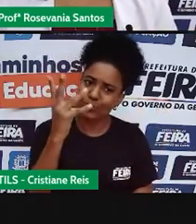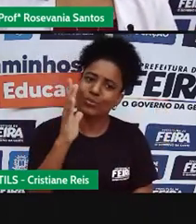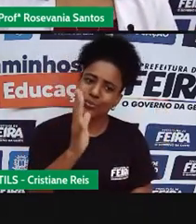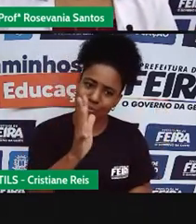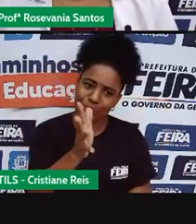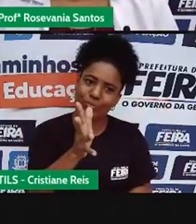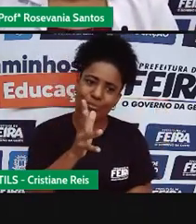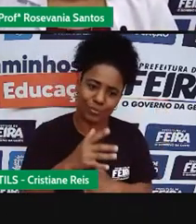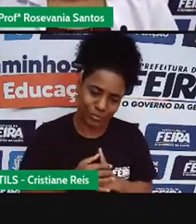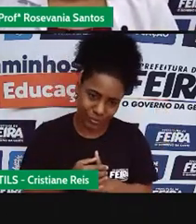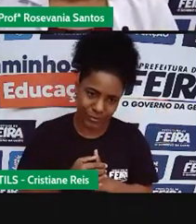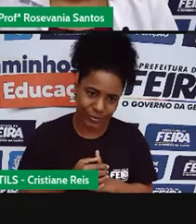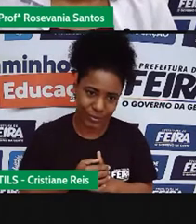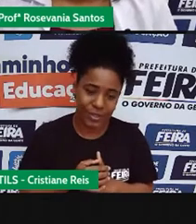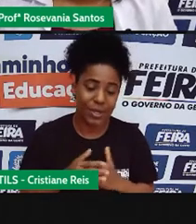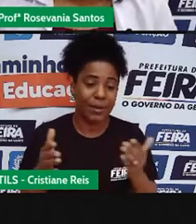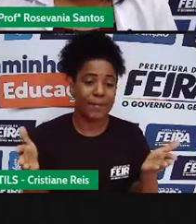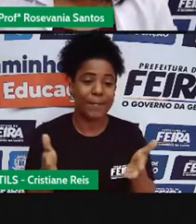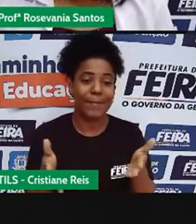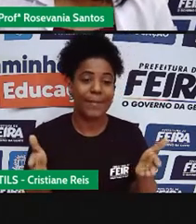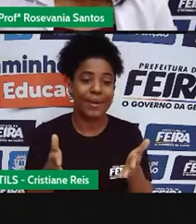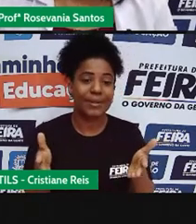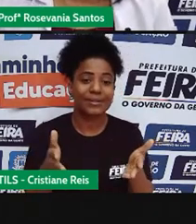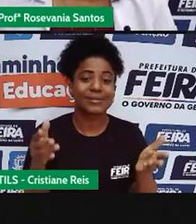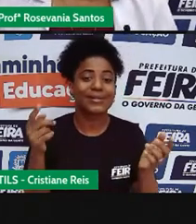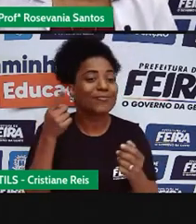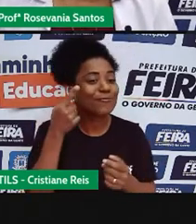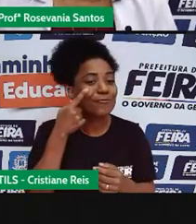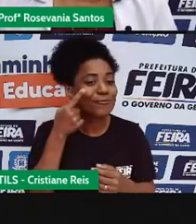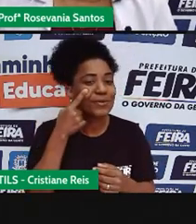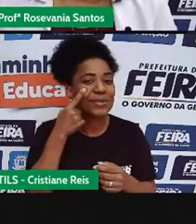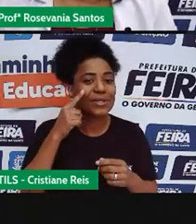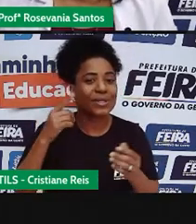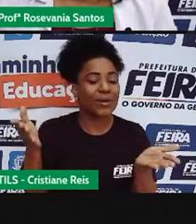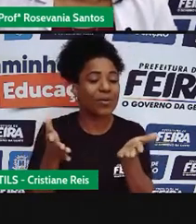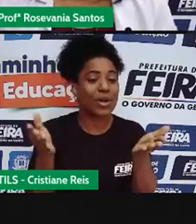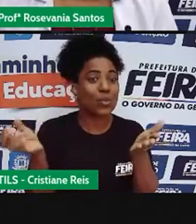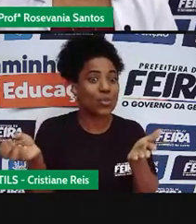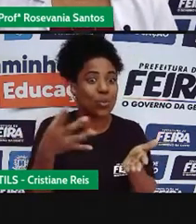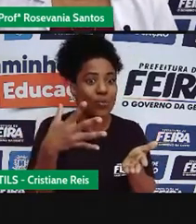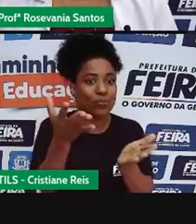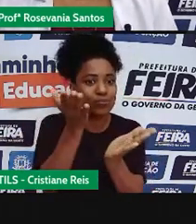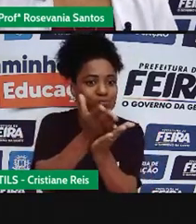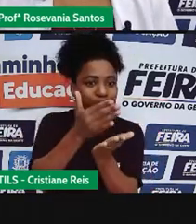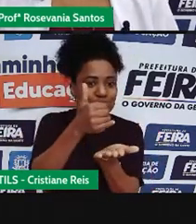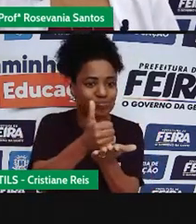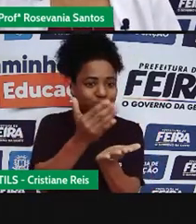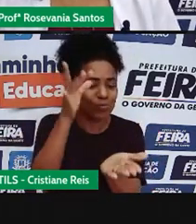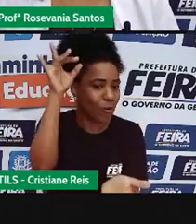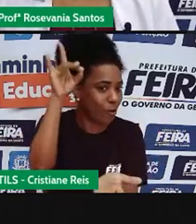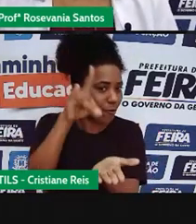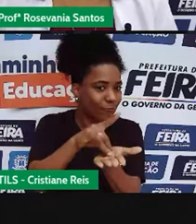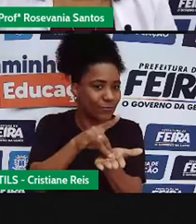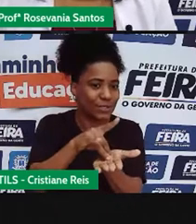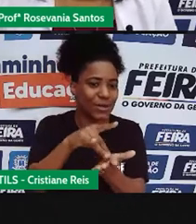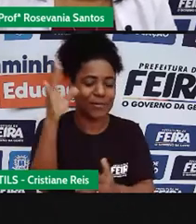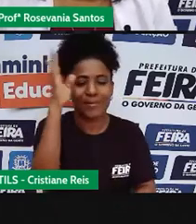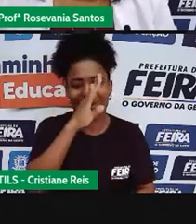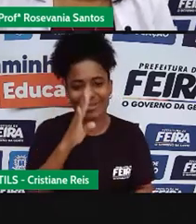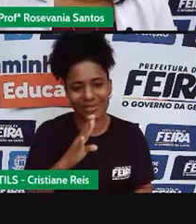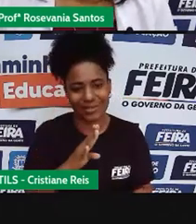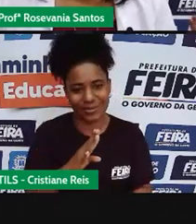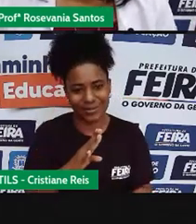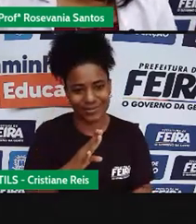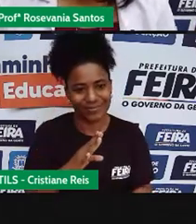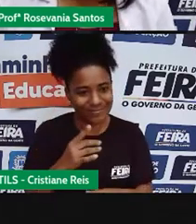vamos falar dessa última regionalização, que é que nos interessa, por isso, que a gente está falando, né, sobre a atual, então,